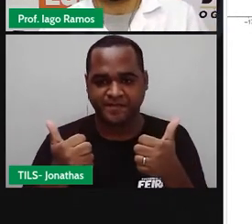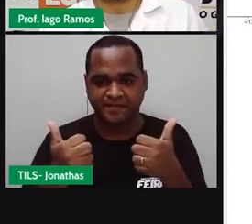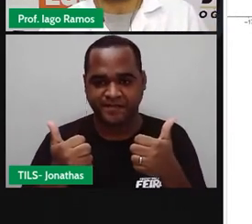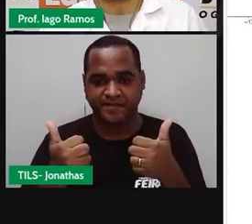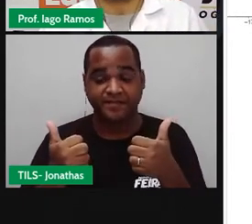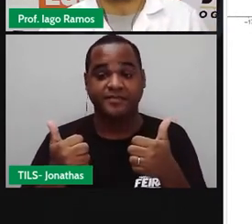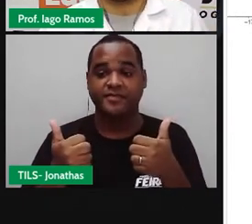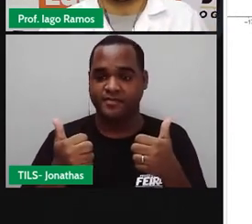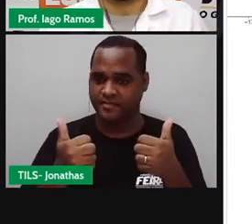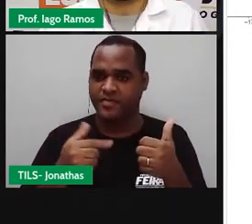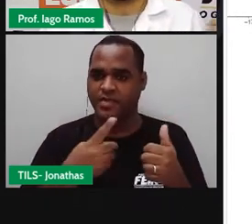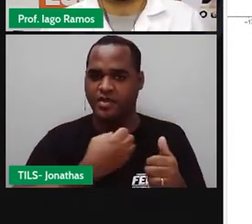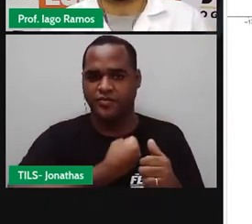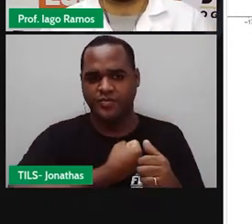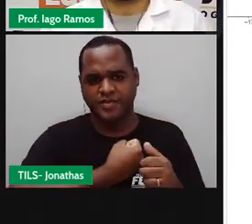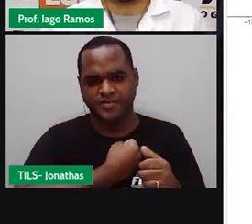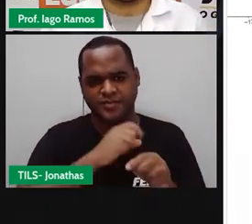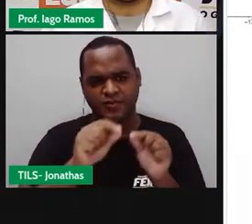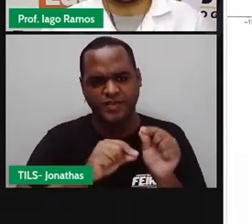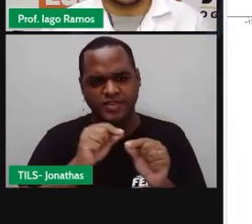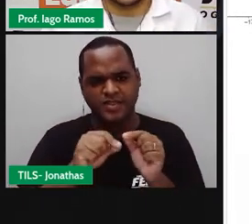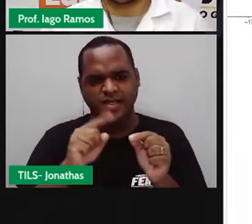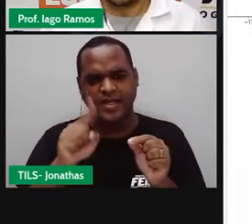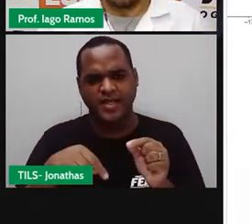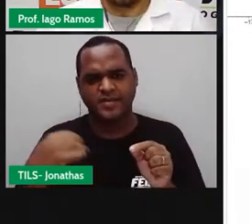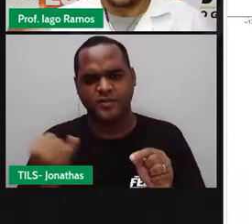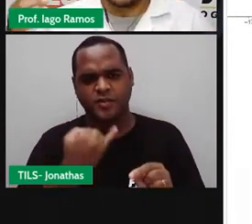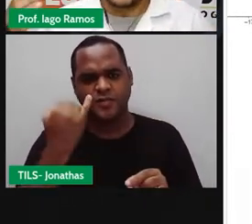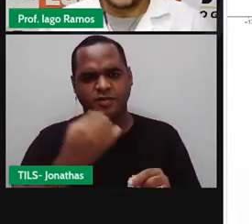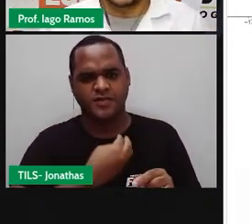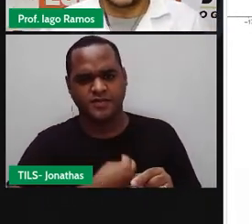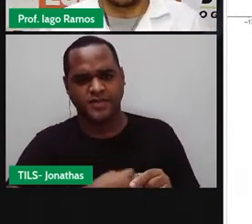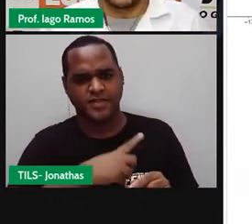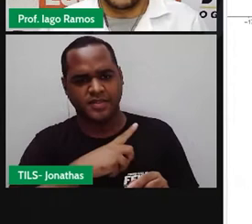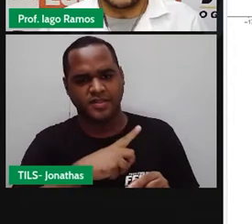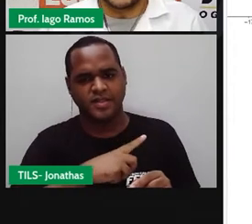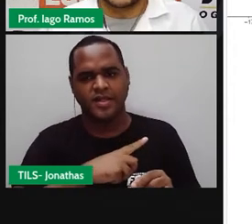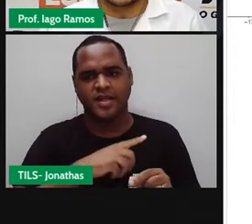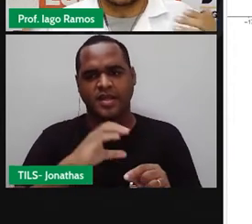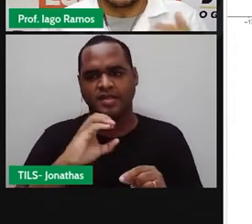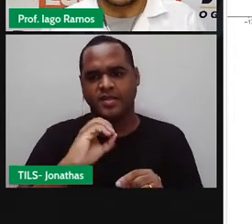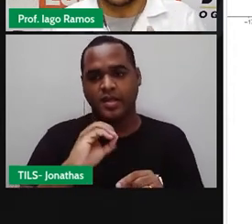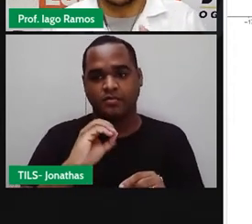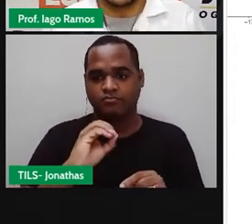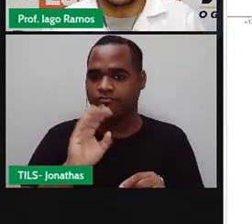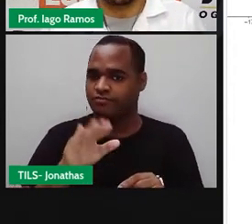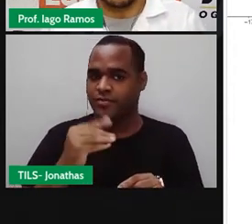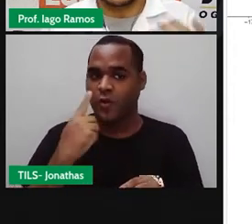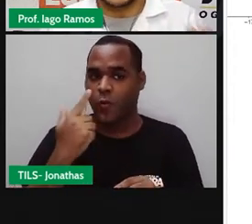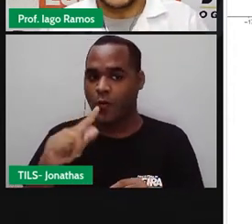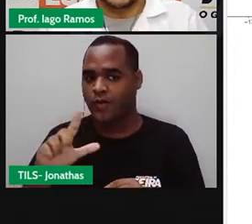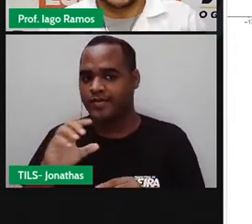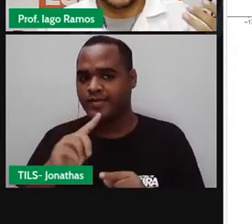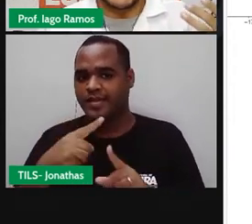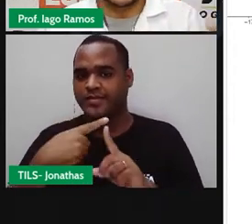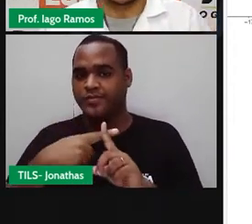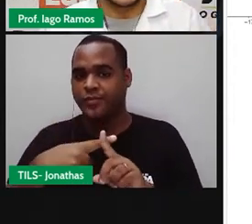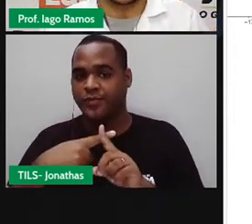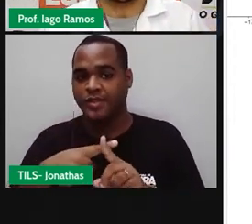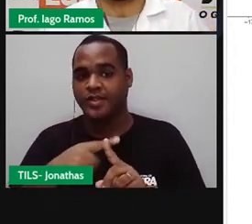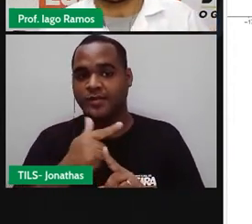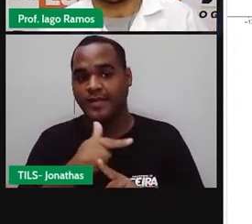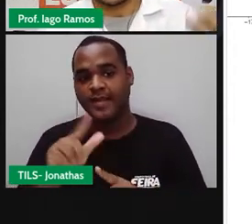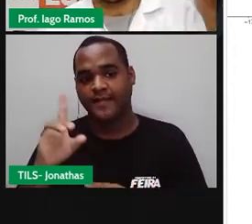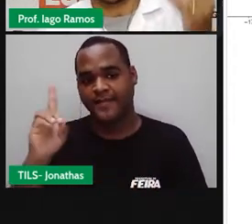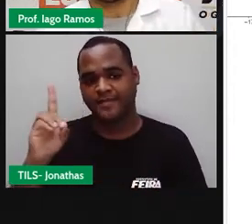Se os números negativos ficam à esquerda do zero, só sobrou para os números positivos o lado